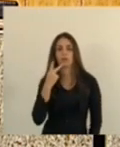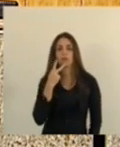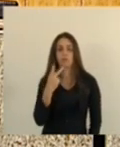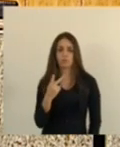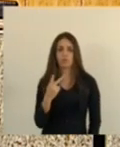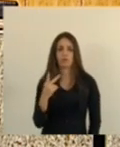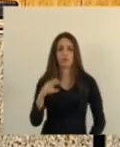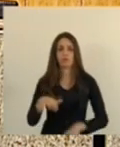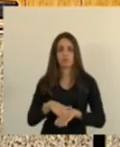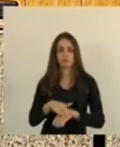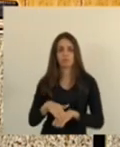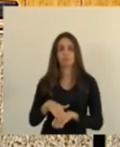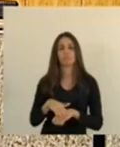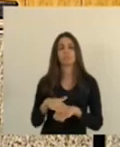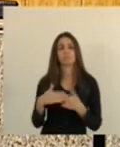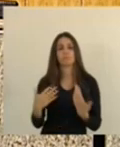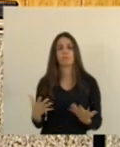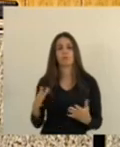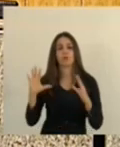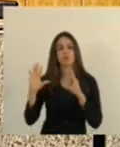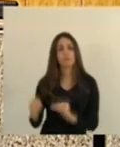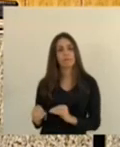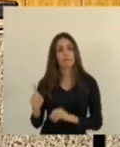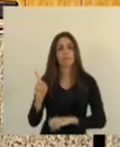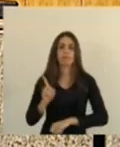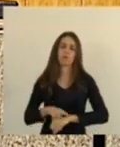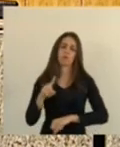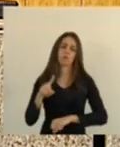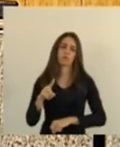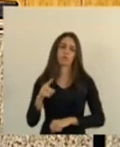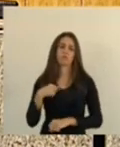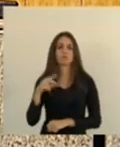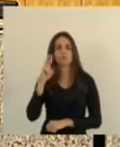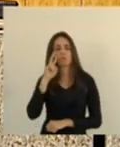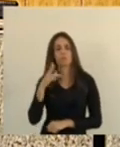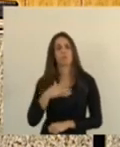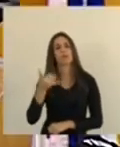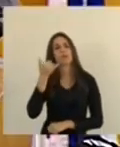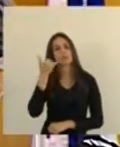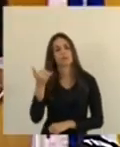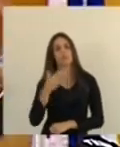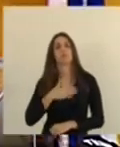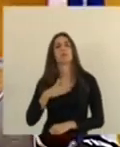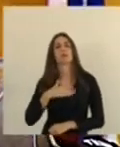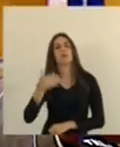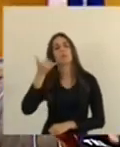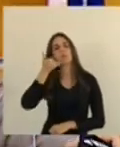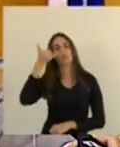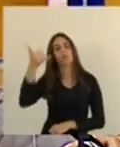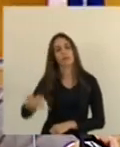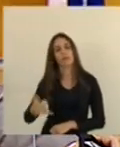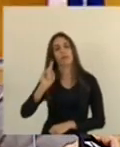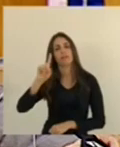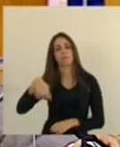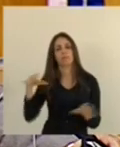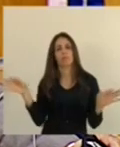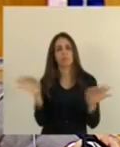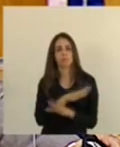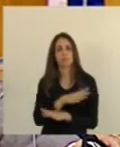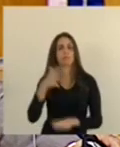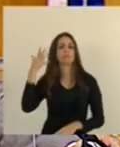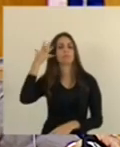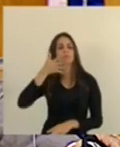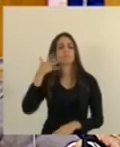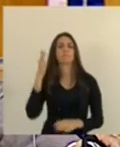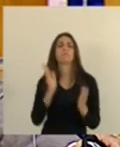com o senhor e aí eu desliguei na hora o senhor acho que até viu a minha ligação mas pode ficar tranquilo que eu vou ligar para o senhor assim que eu terminar aqui minha fala